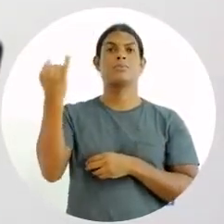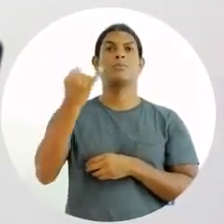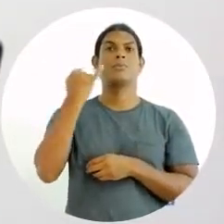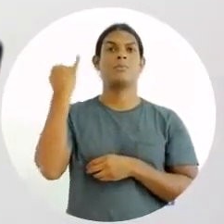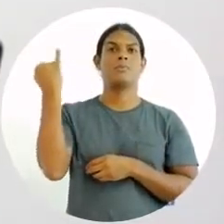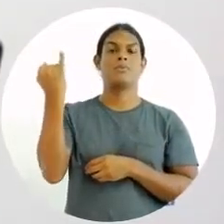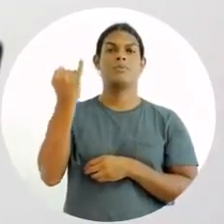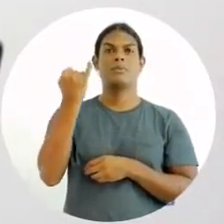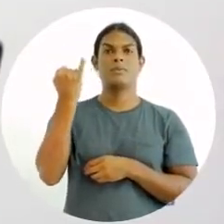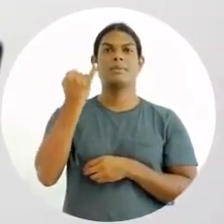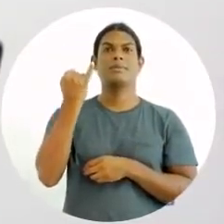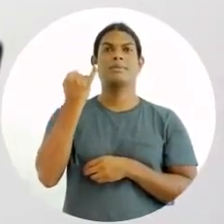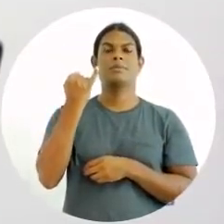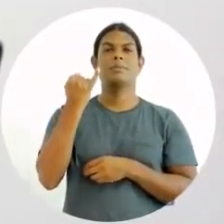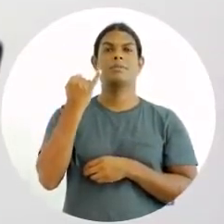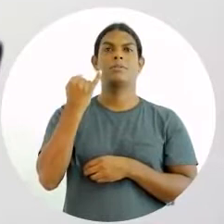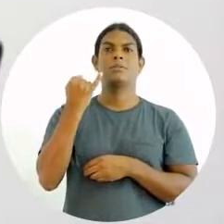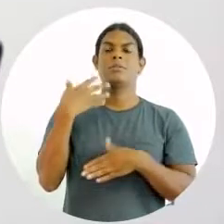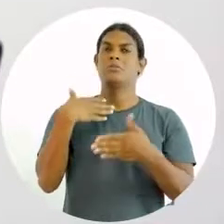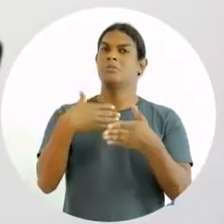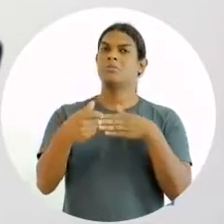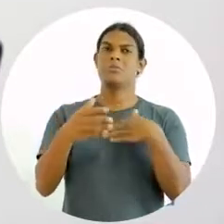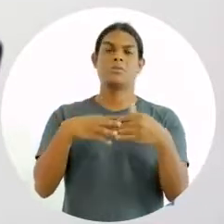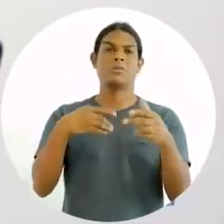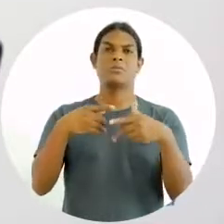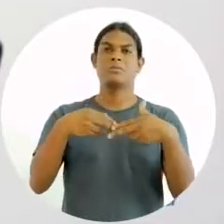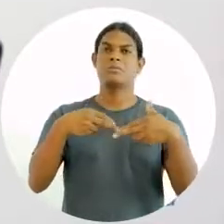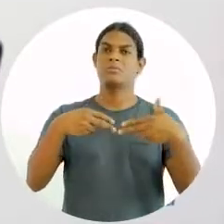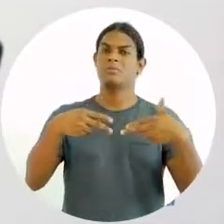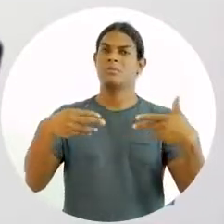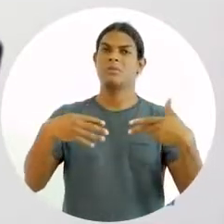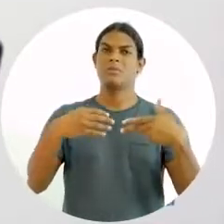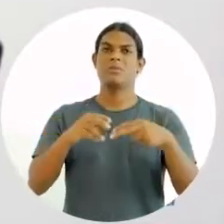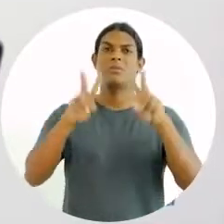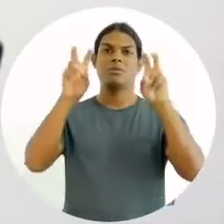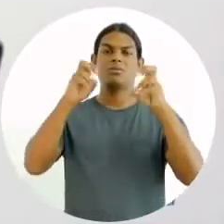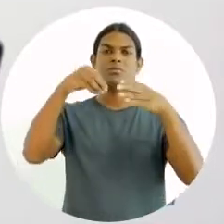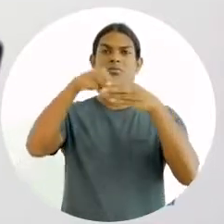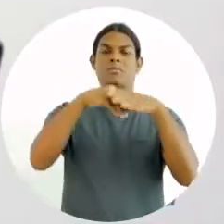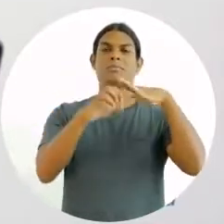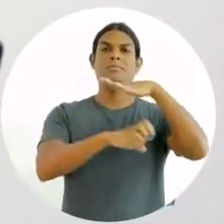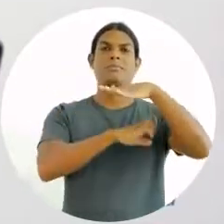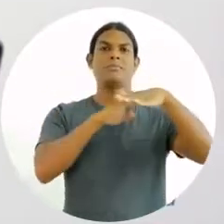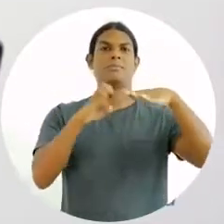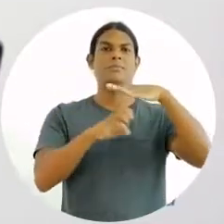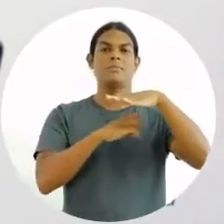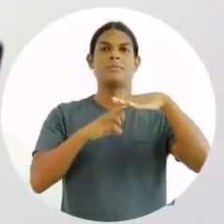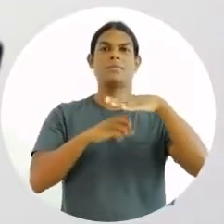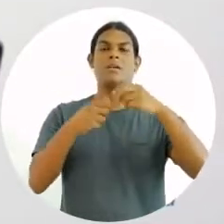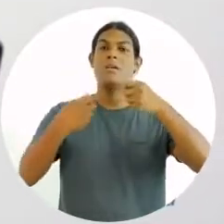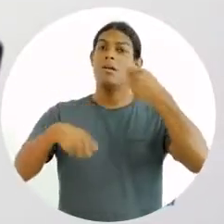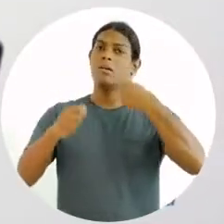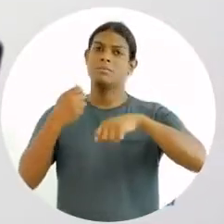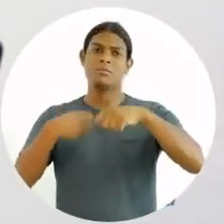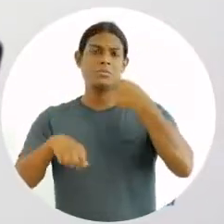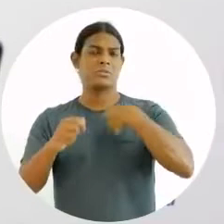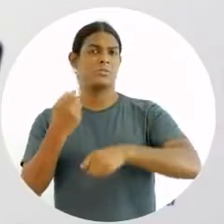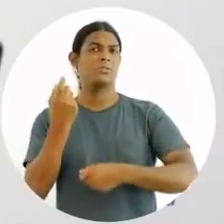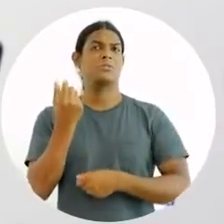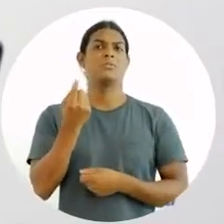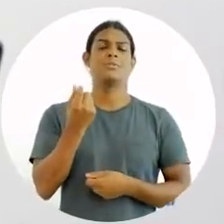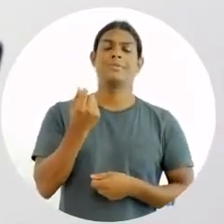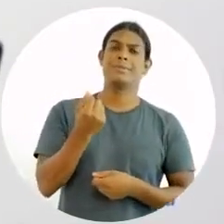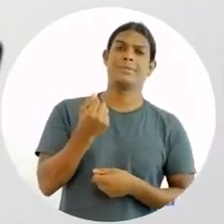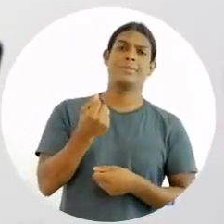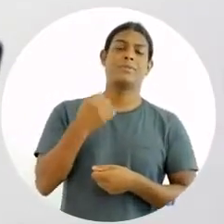qualquer outro recurso. Recurso material, recurso financeiro, recurso administrativo e assim